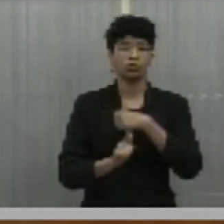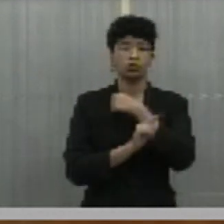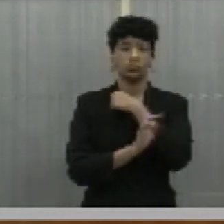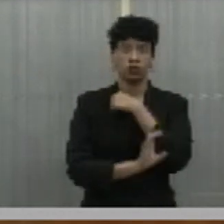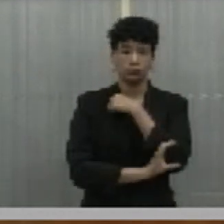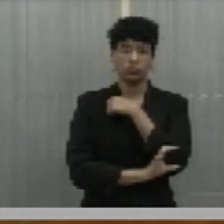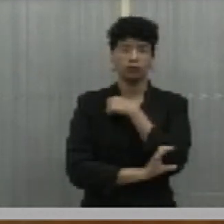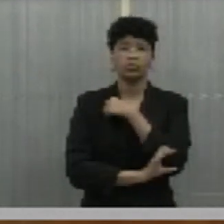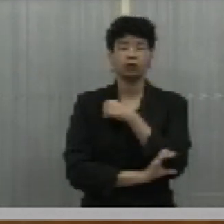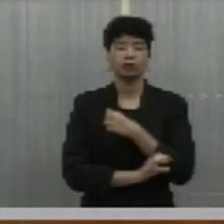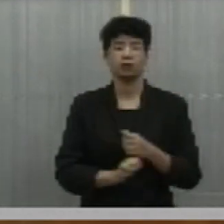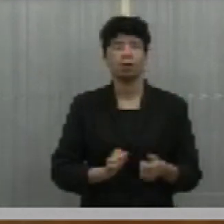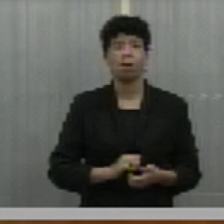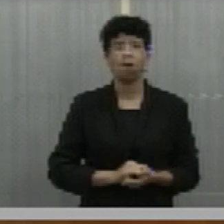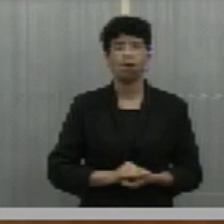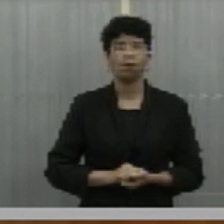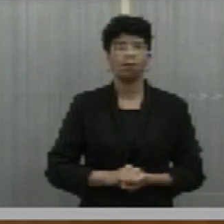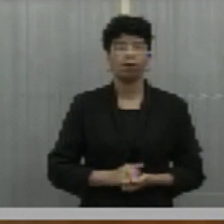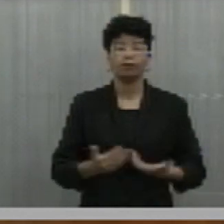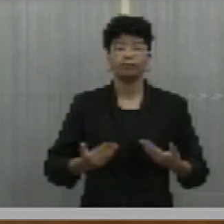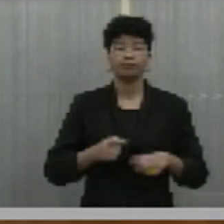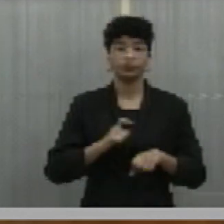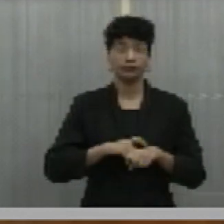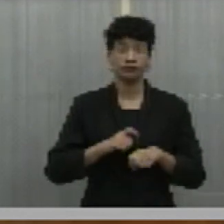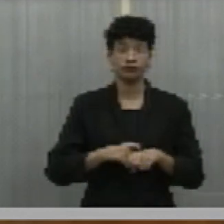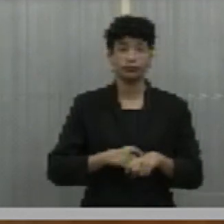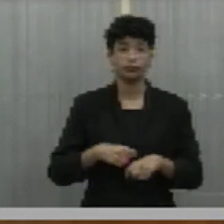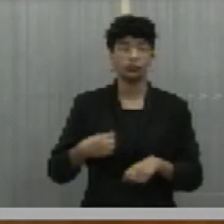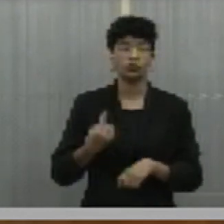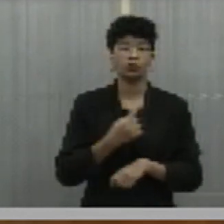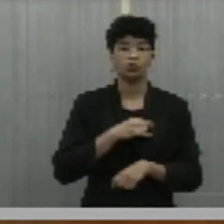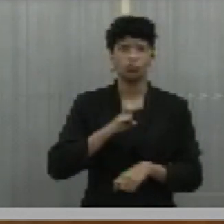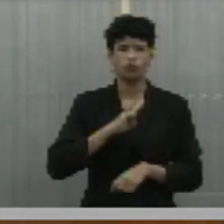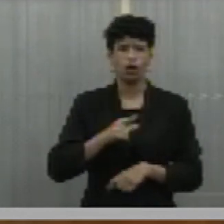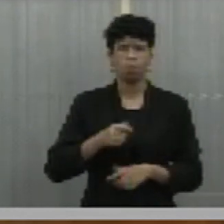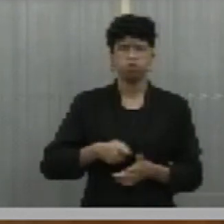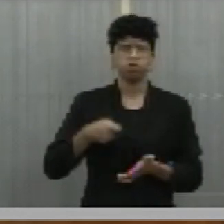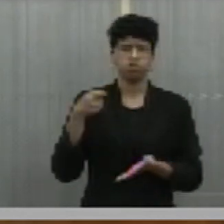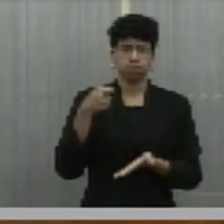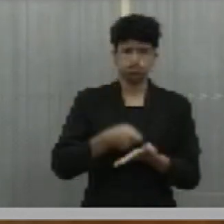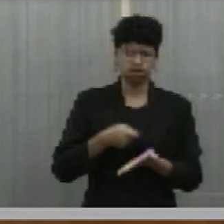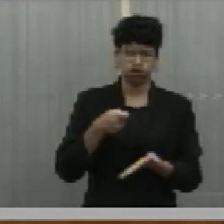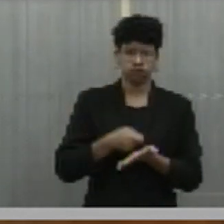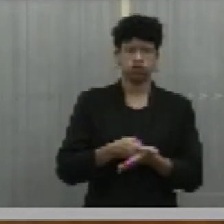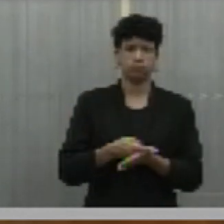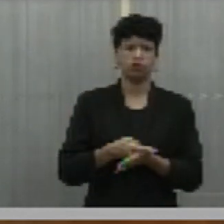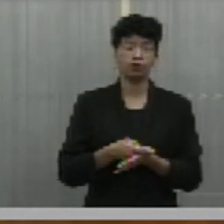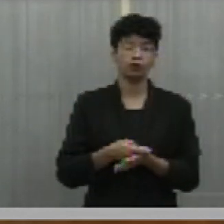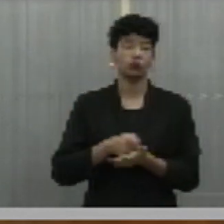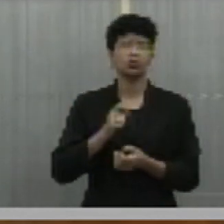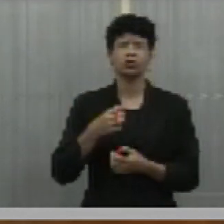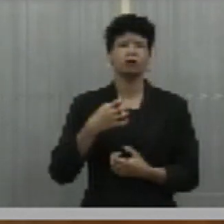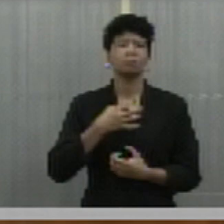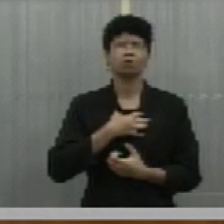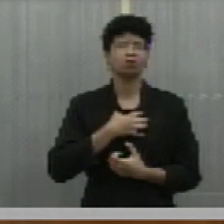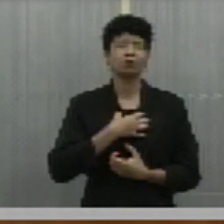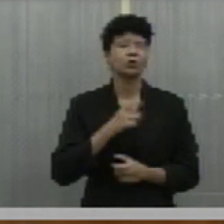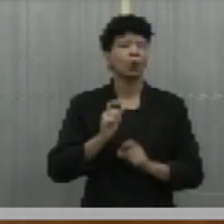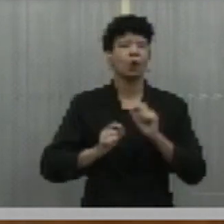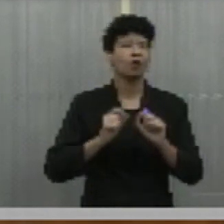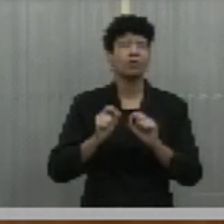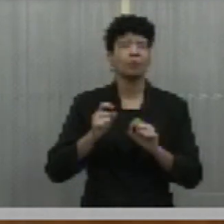se despede aqui, nesse momento, dizendo que a gente vai endurecer, mas endurecer no sentido do bom sentido.